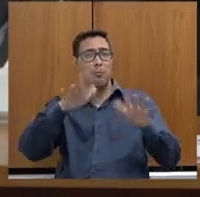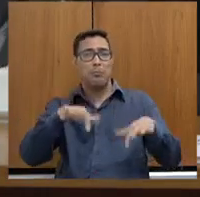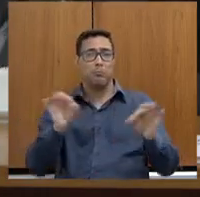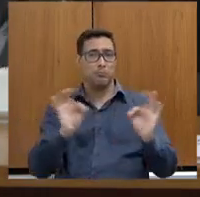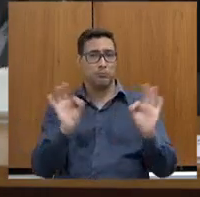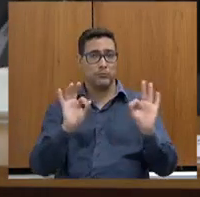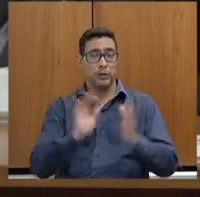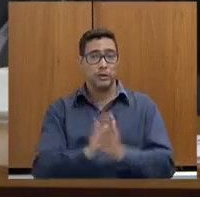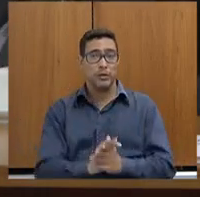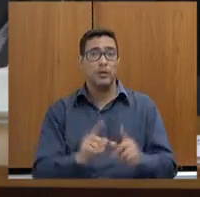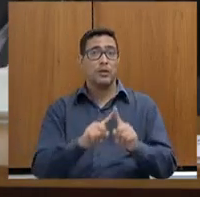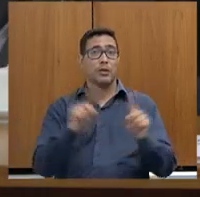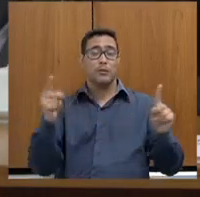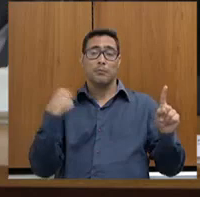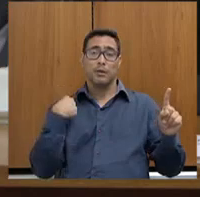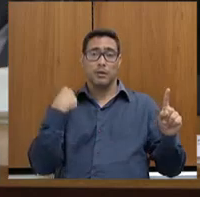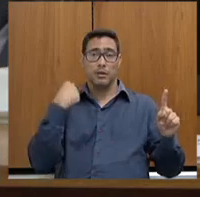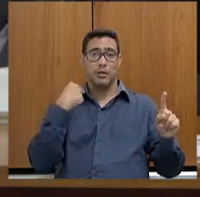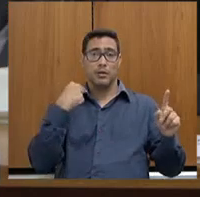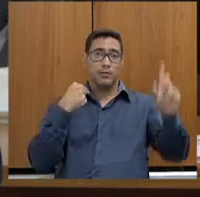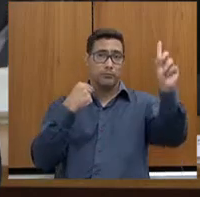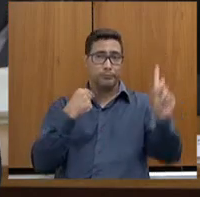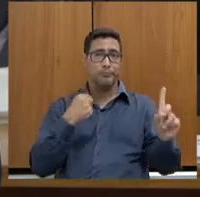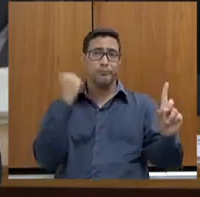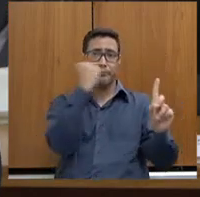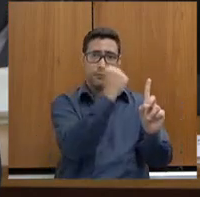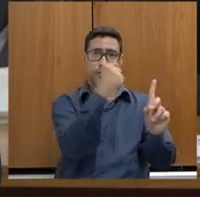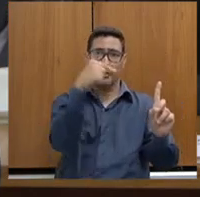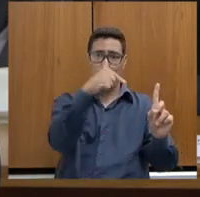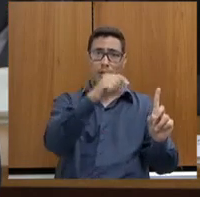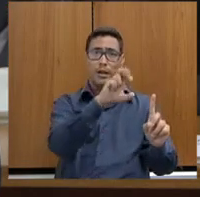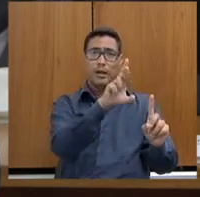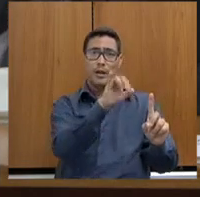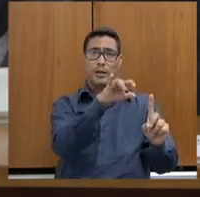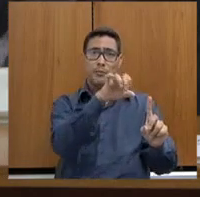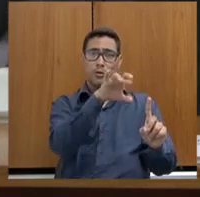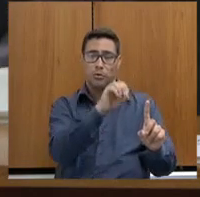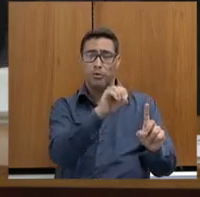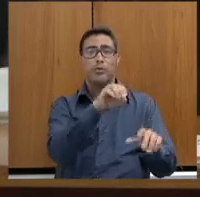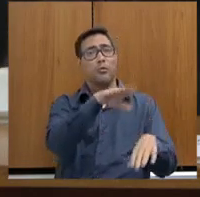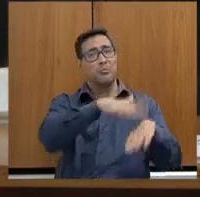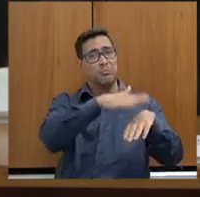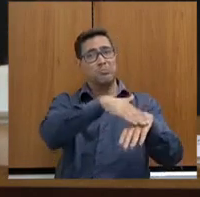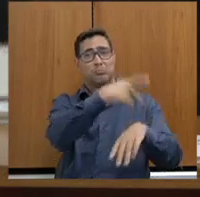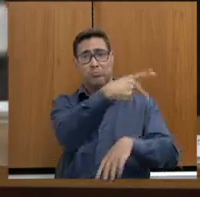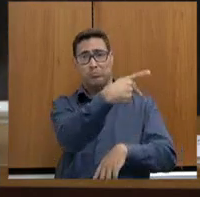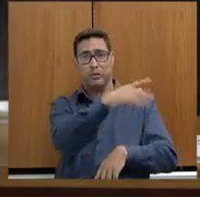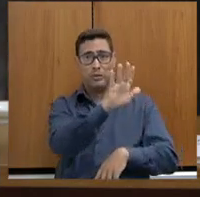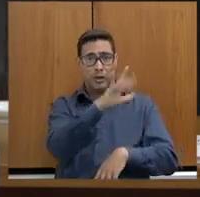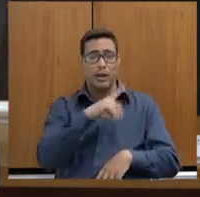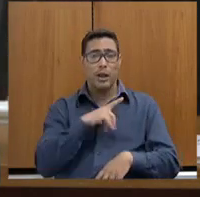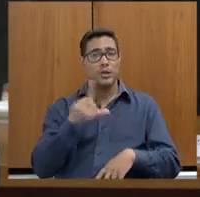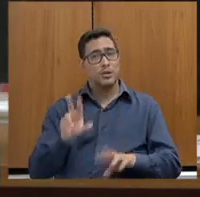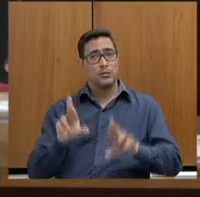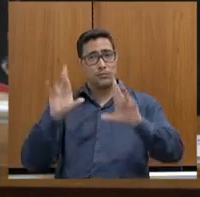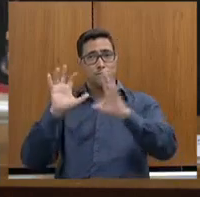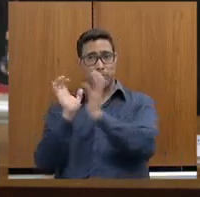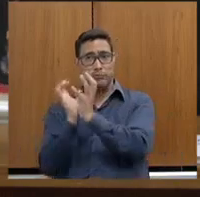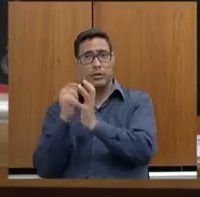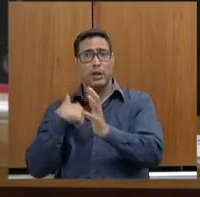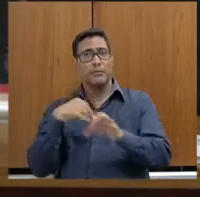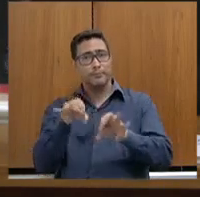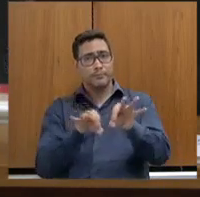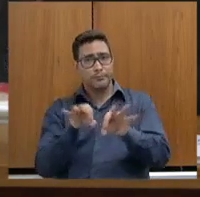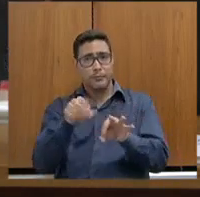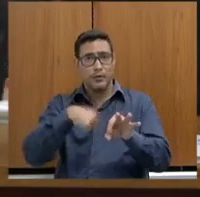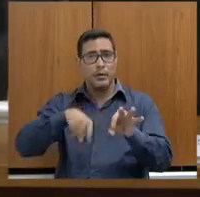fato de um criminoso ser morto ou se integrar, isso depende exclusivamente da vontade dele. E as nossas forças, graças a Deus, estão preparadas para